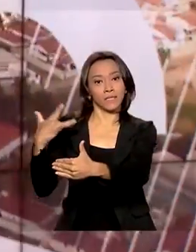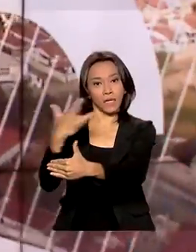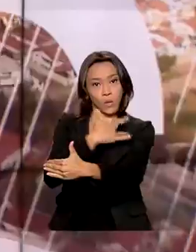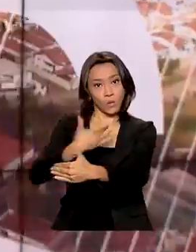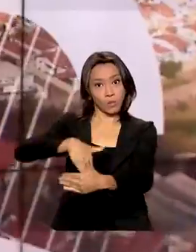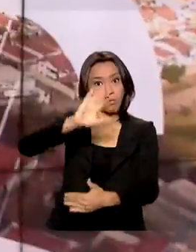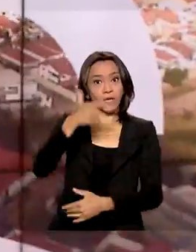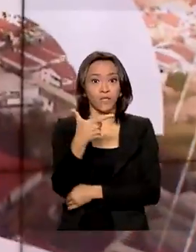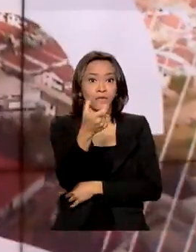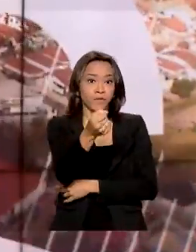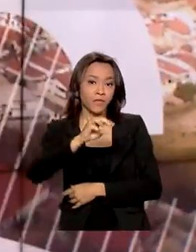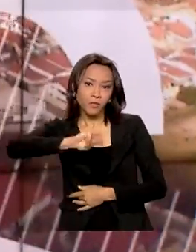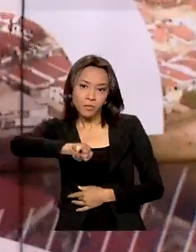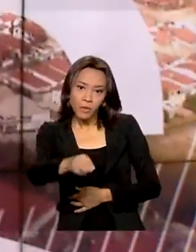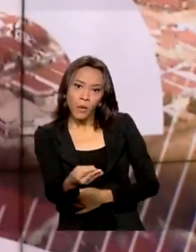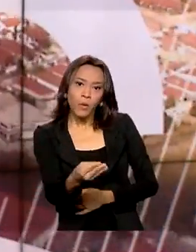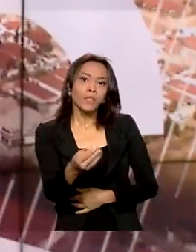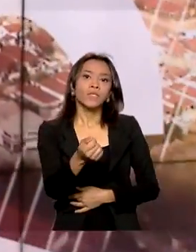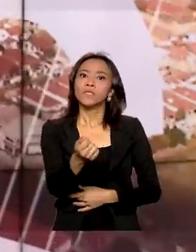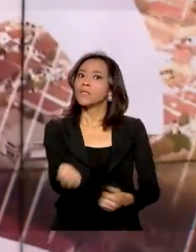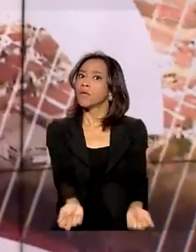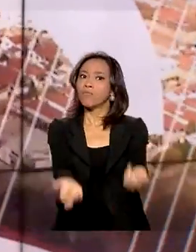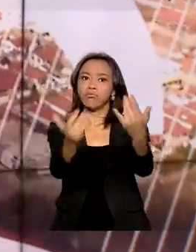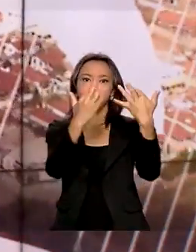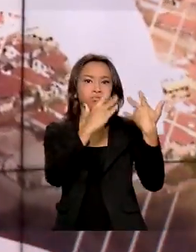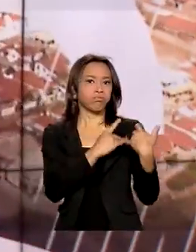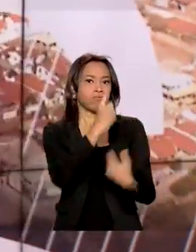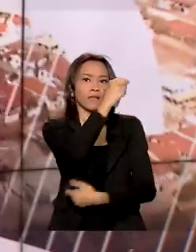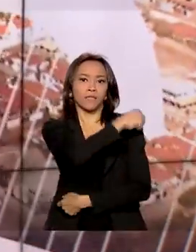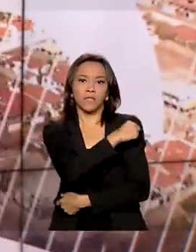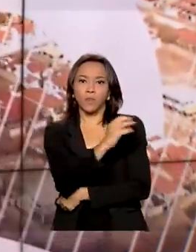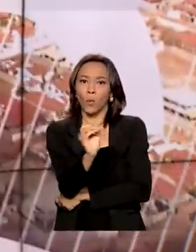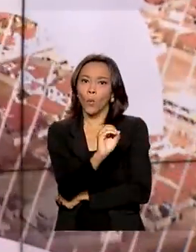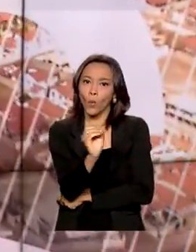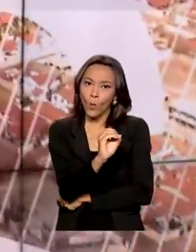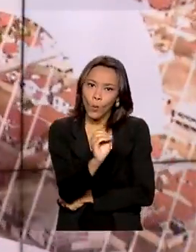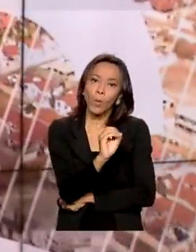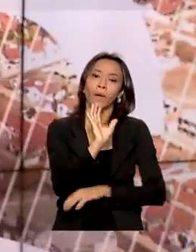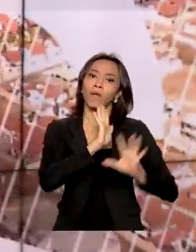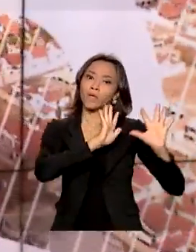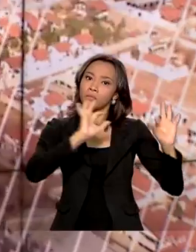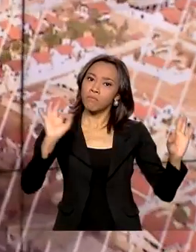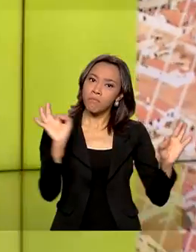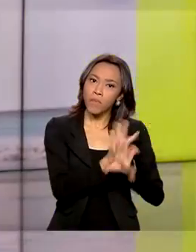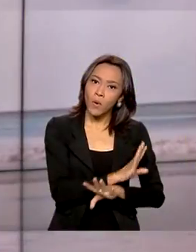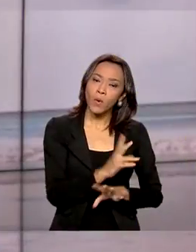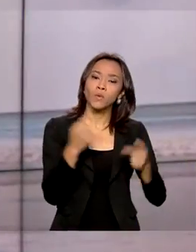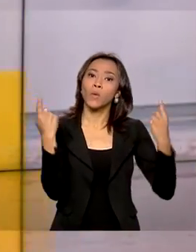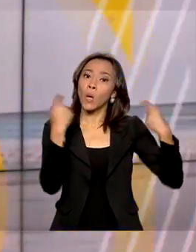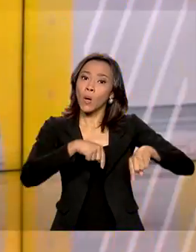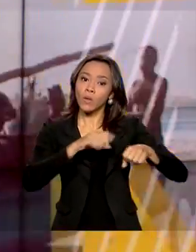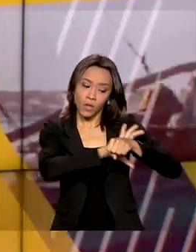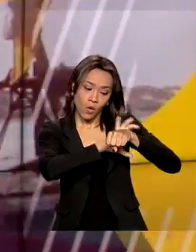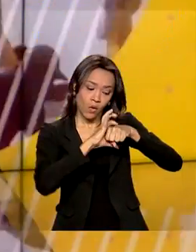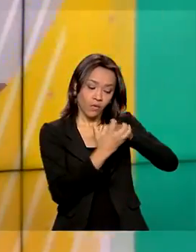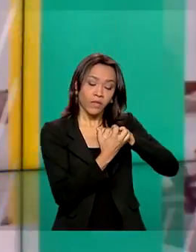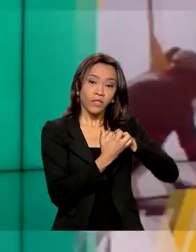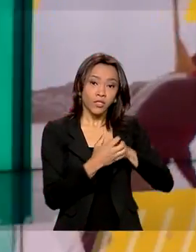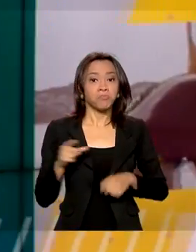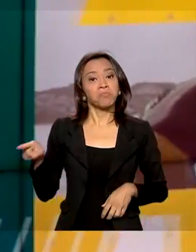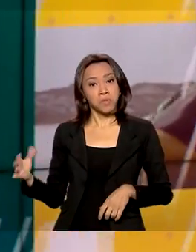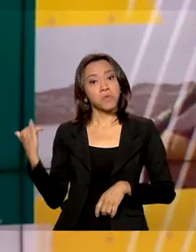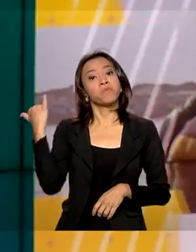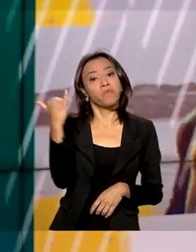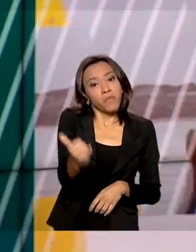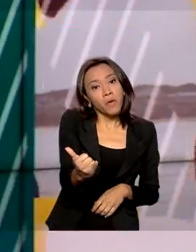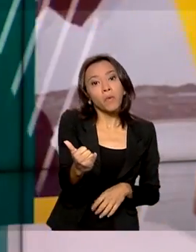brasileiros deixaram de voltar aos postos de vacinação para completar o esquema vacinal contra a Covid-19. Ainda de acordo com